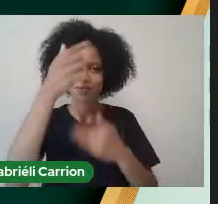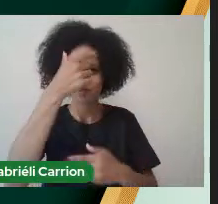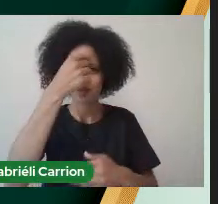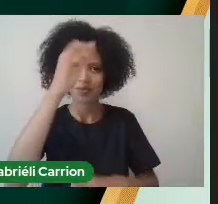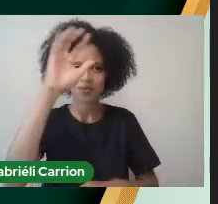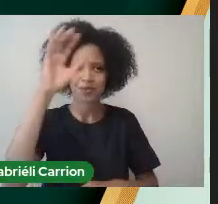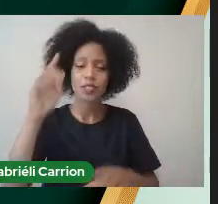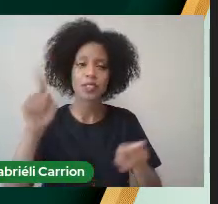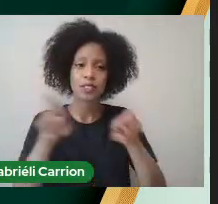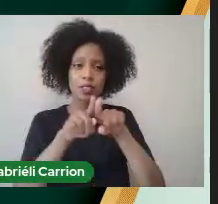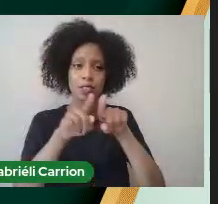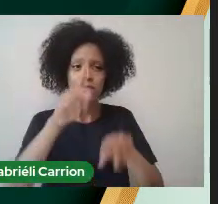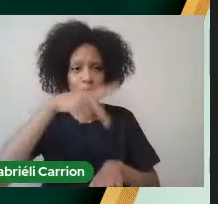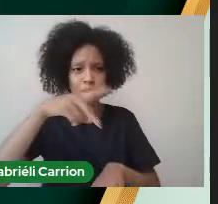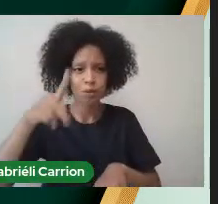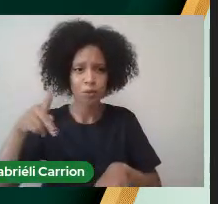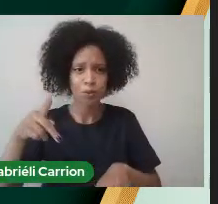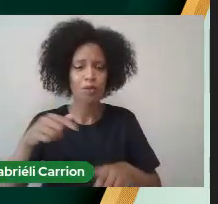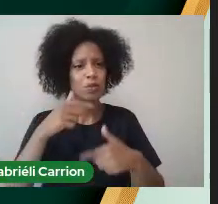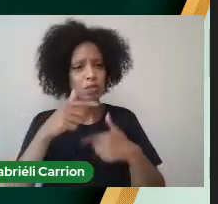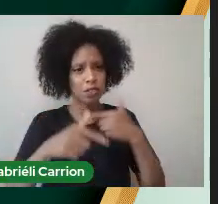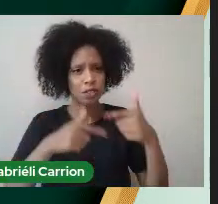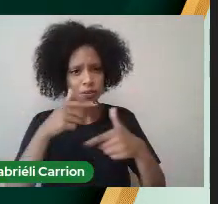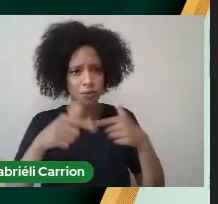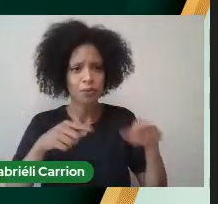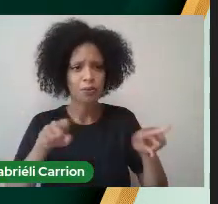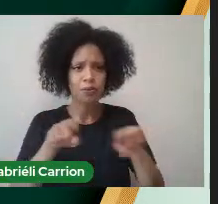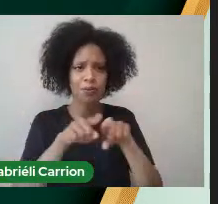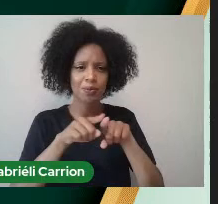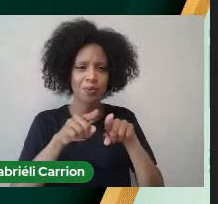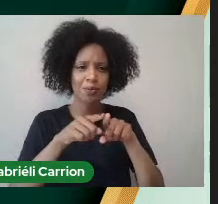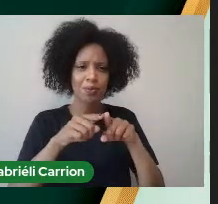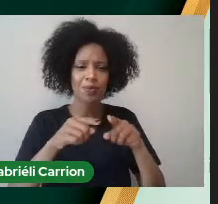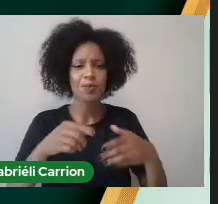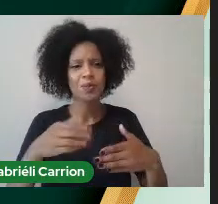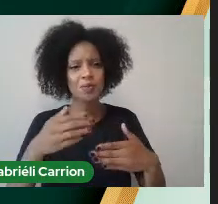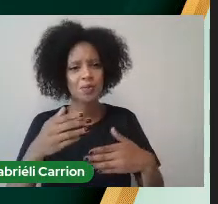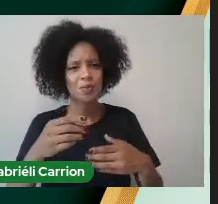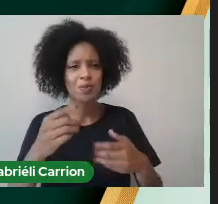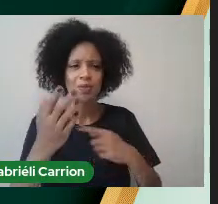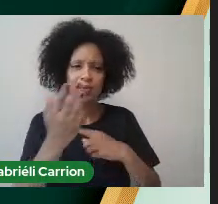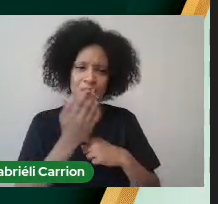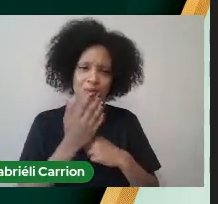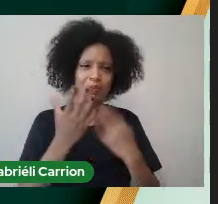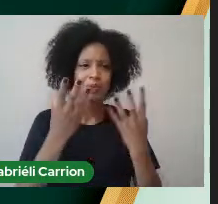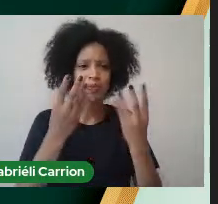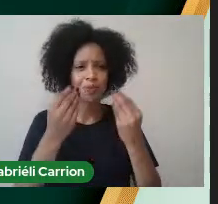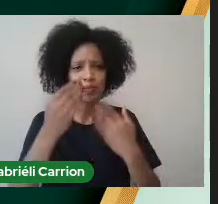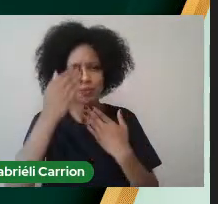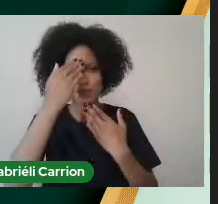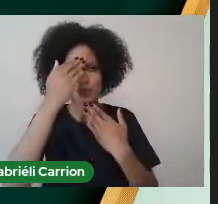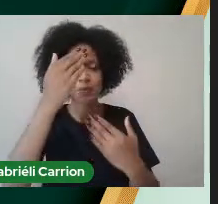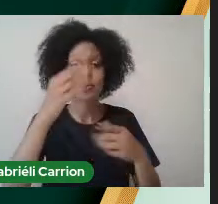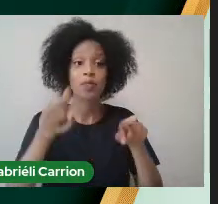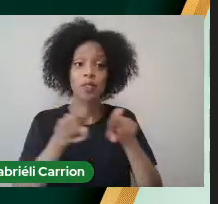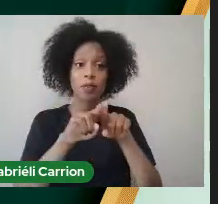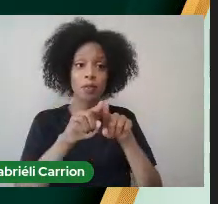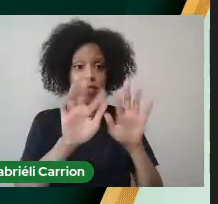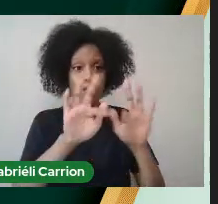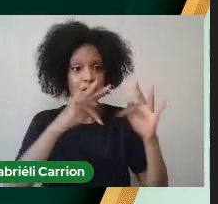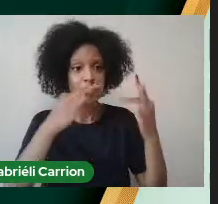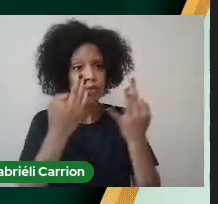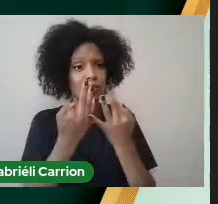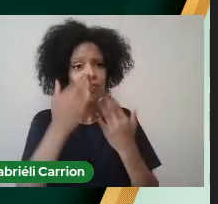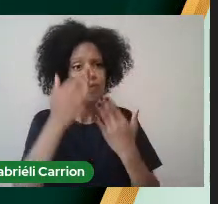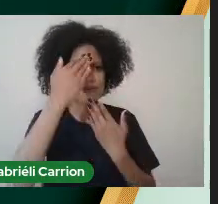professores E funcionários Que nos acolheram Com muita dedicação E carinho Agradecer A minha família Em especial